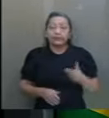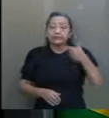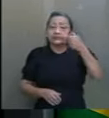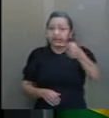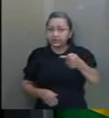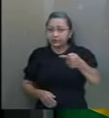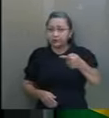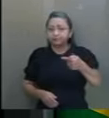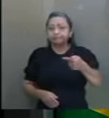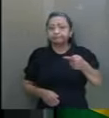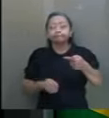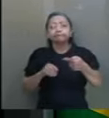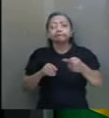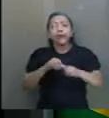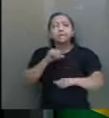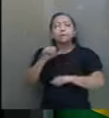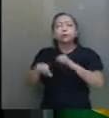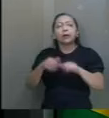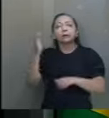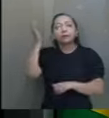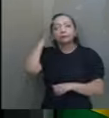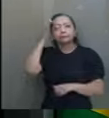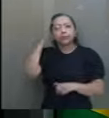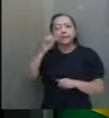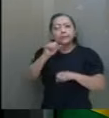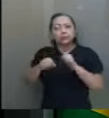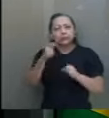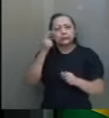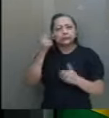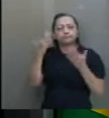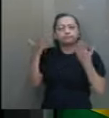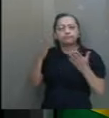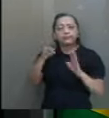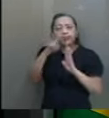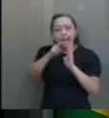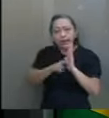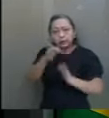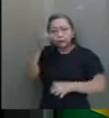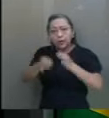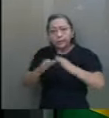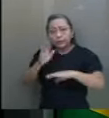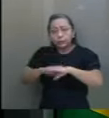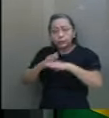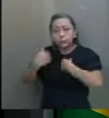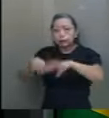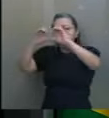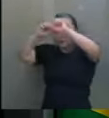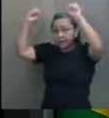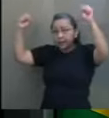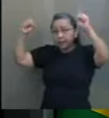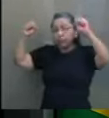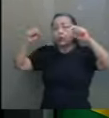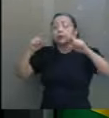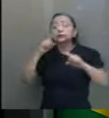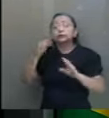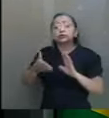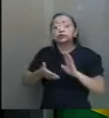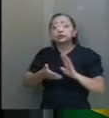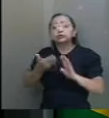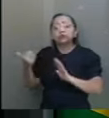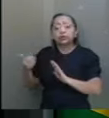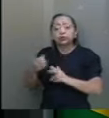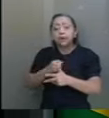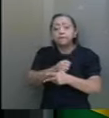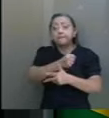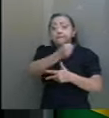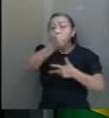Sete, mudança tendenciosa nas regras de julgamento do Supremo, retirando poderes dos